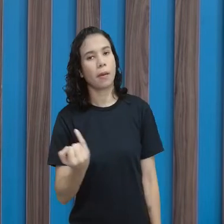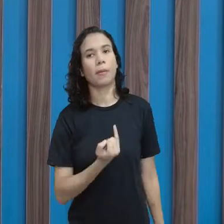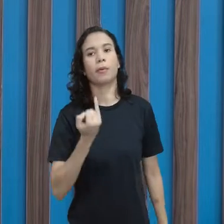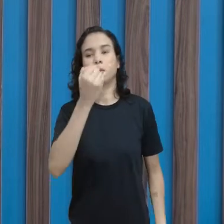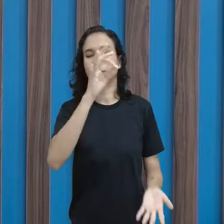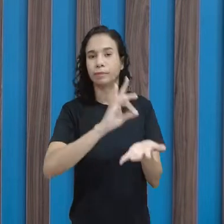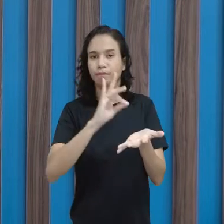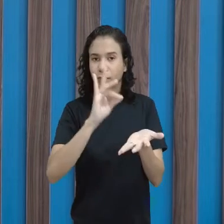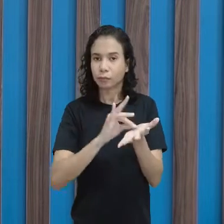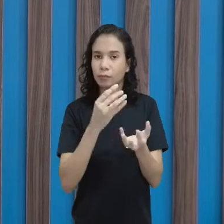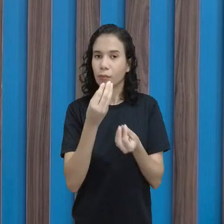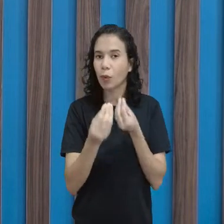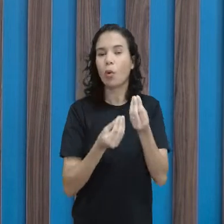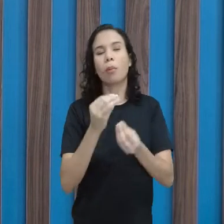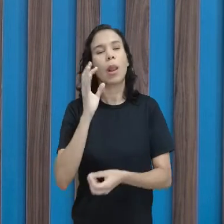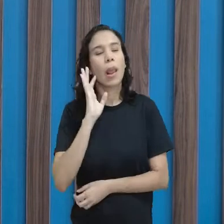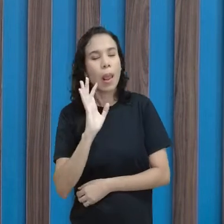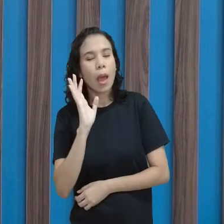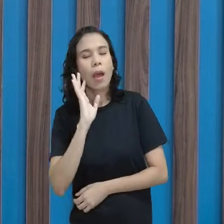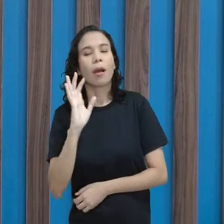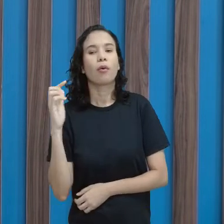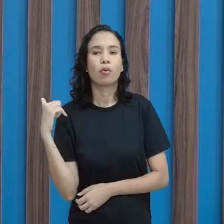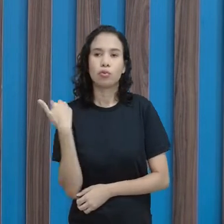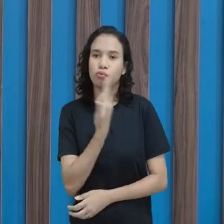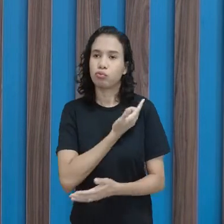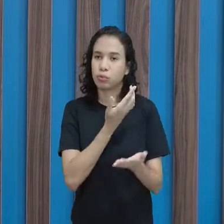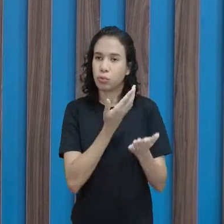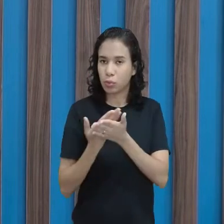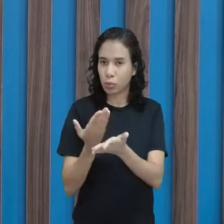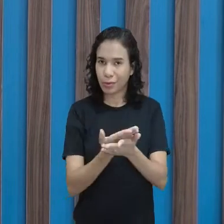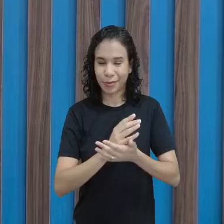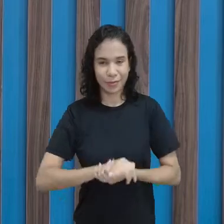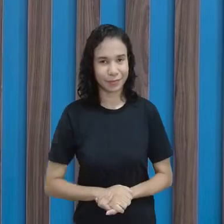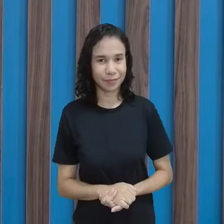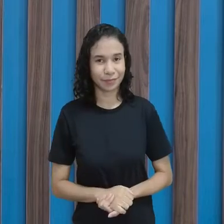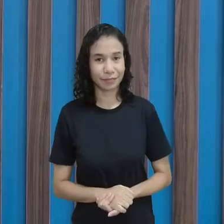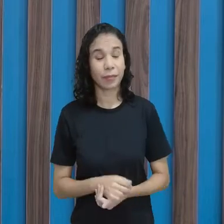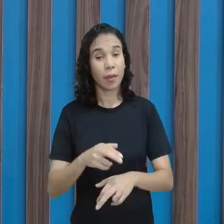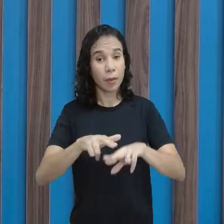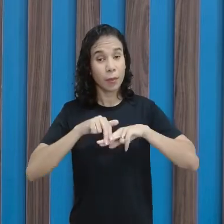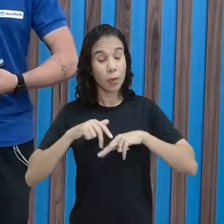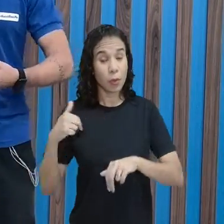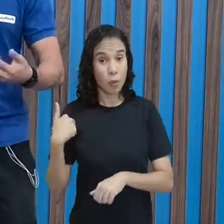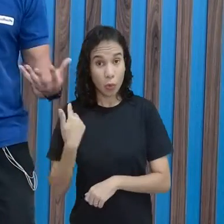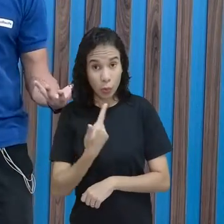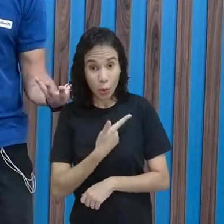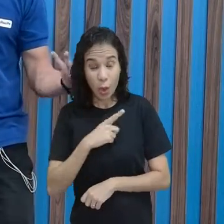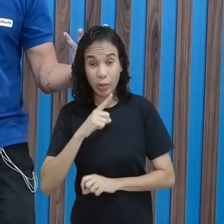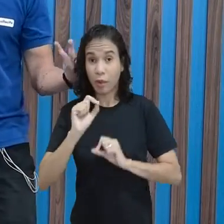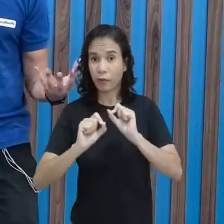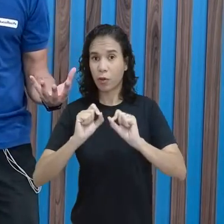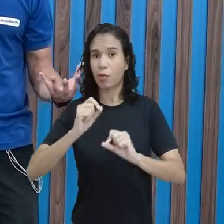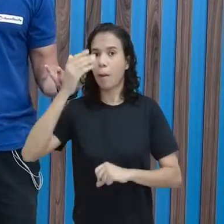muito legal, assim, de estudar mesmo. Com certeza. E aí, a gente prova mais uma vez a importância da ciência, né?